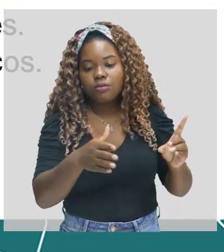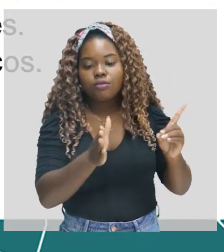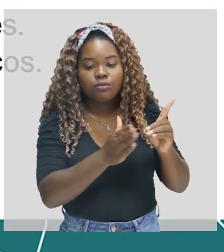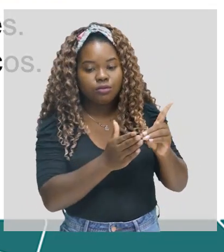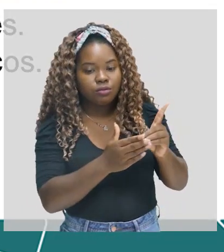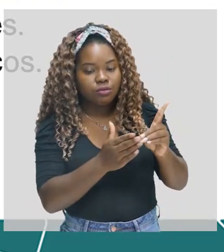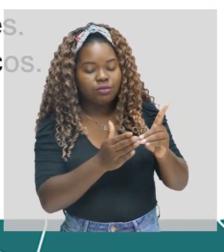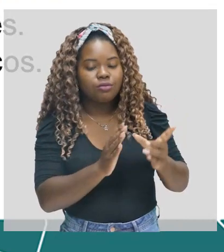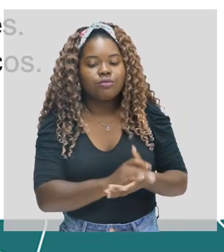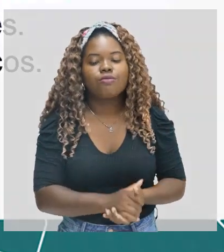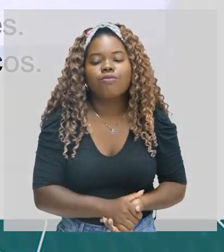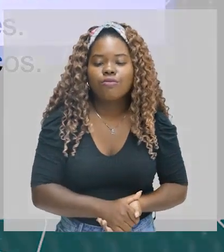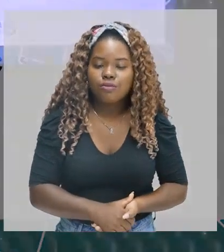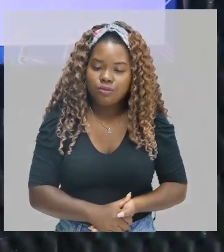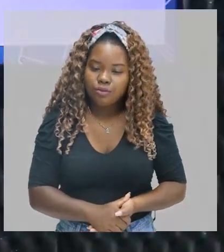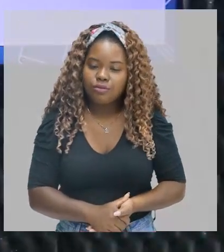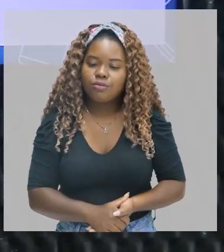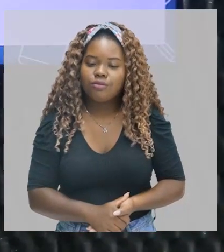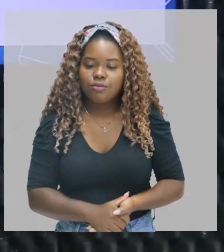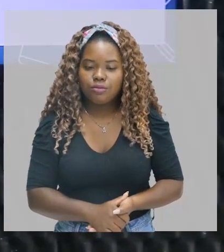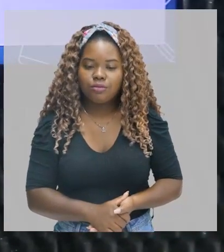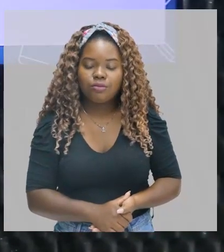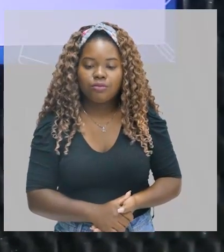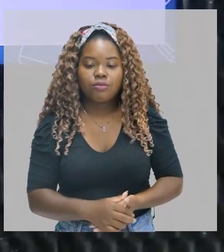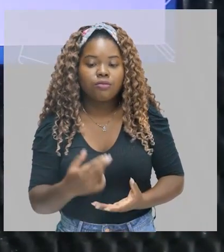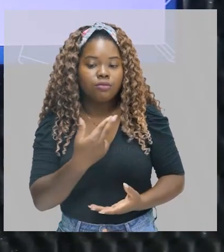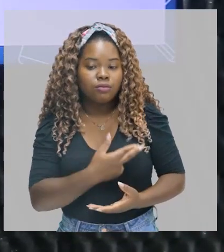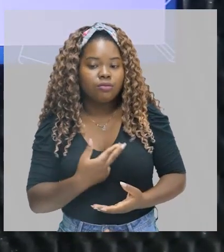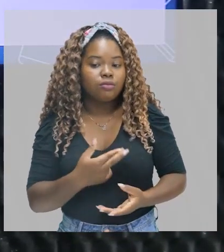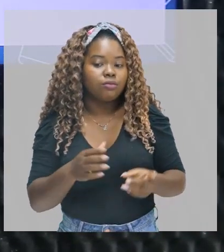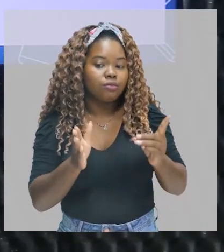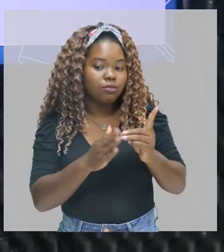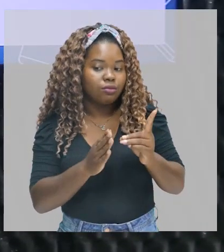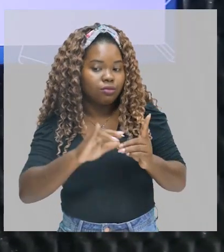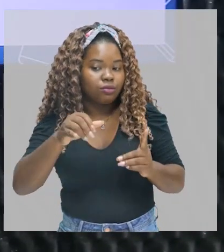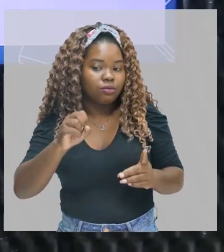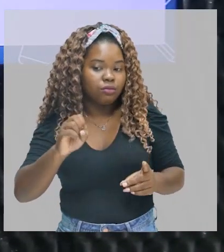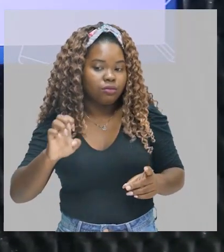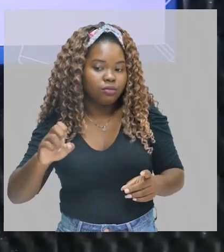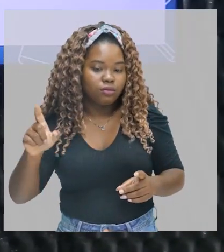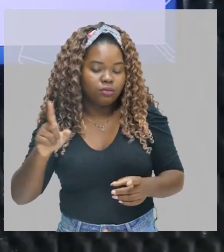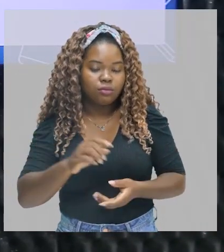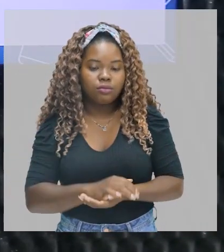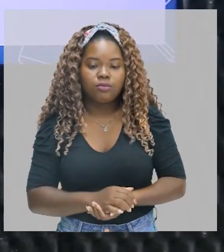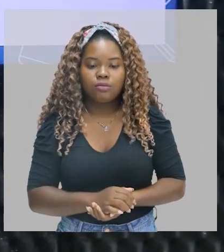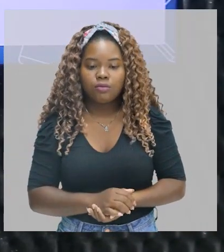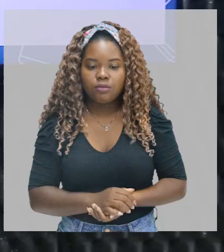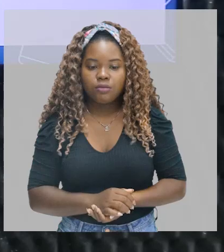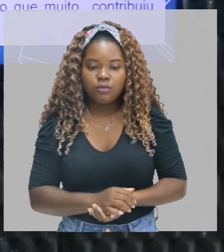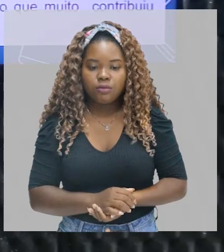certo? É o caso do romance indianista de José de Alencar. Está bom?